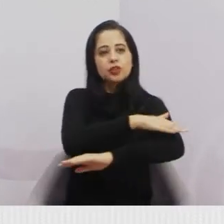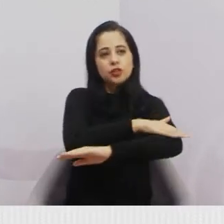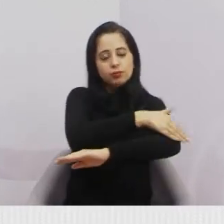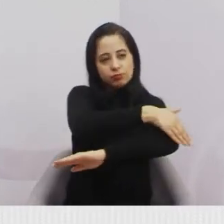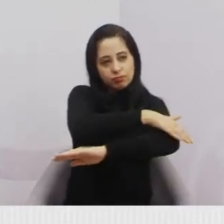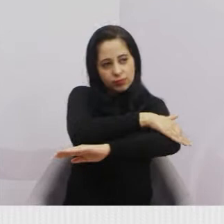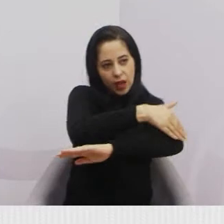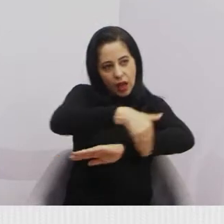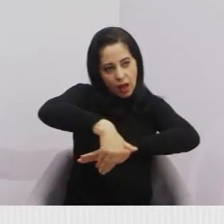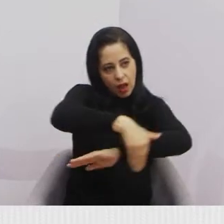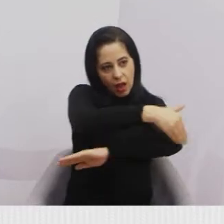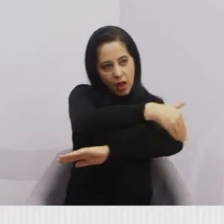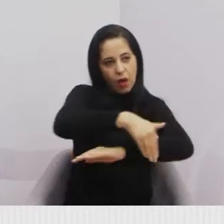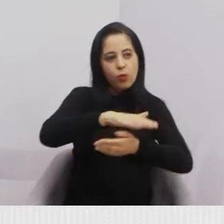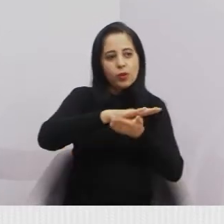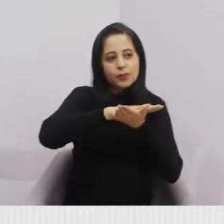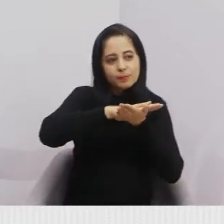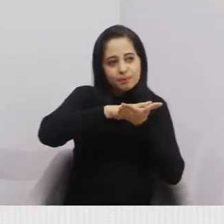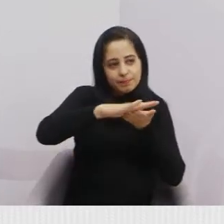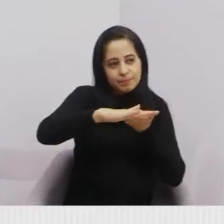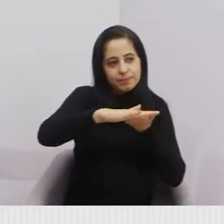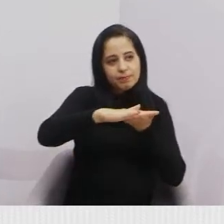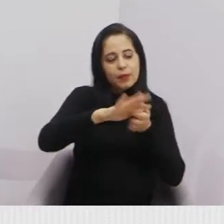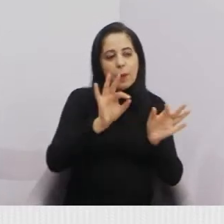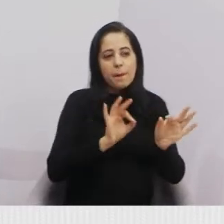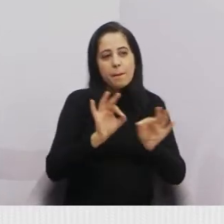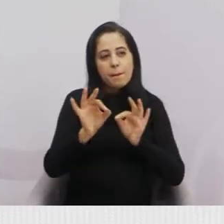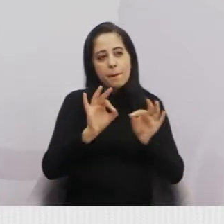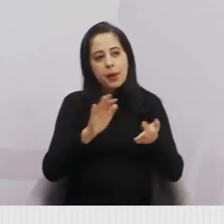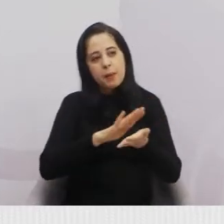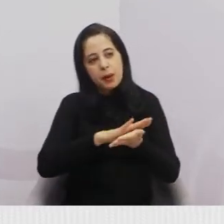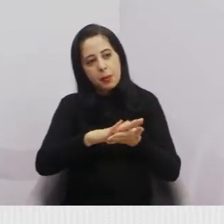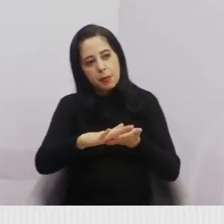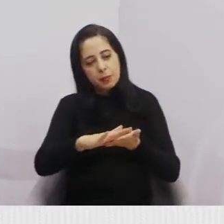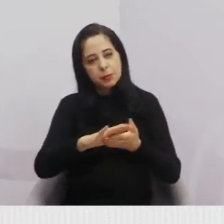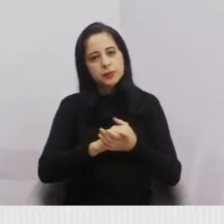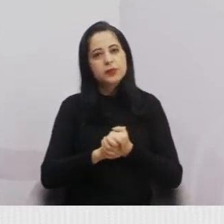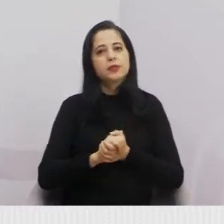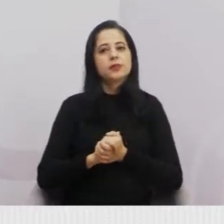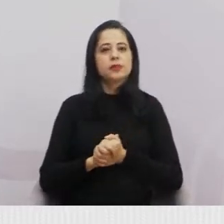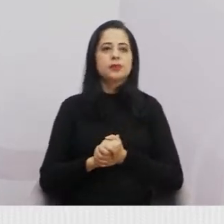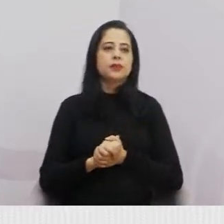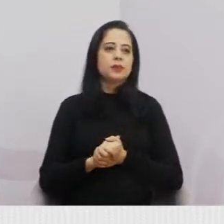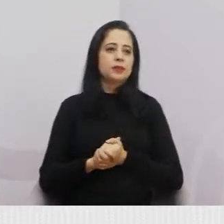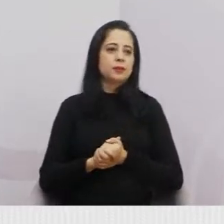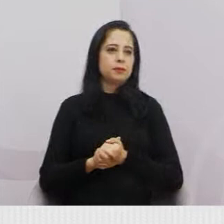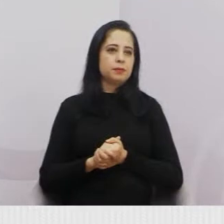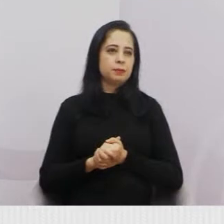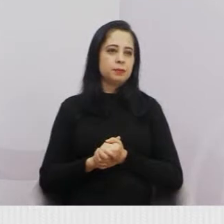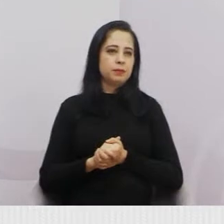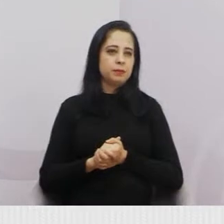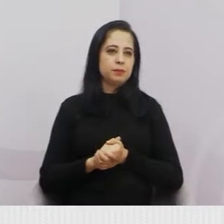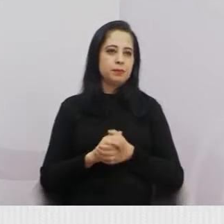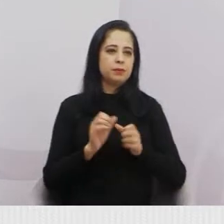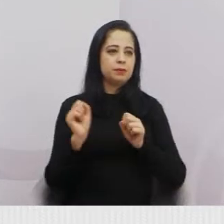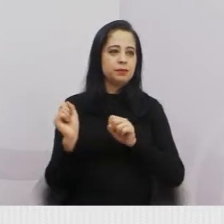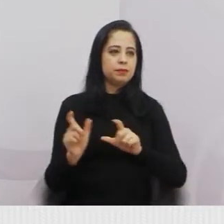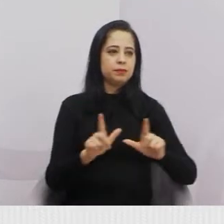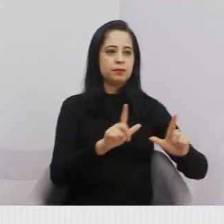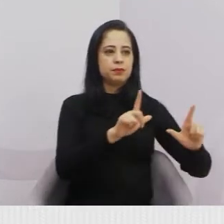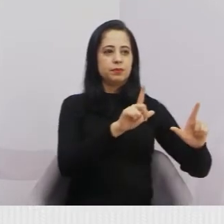realmente melhore as condições da estrada com o asfaltamento no caso. Próximo slide.